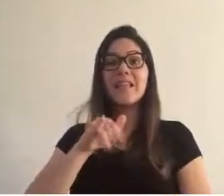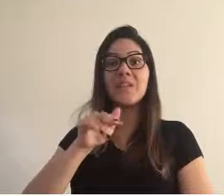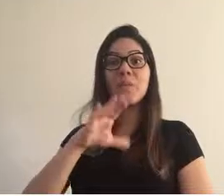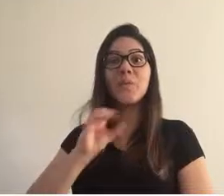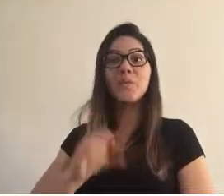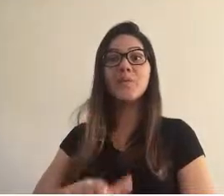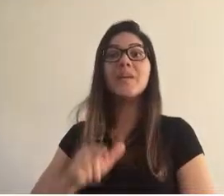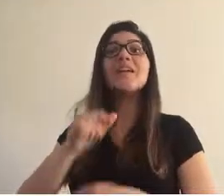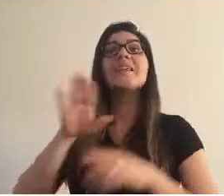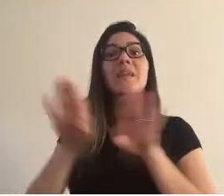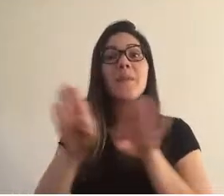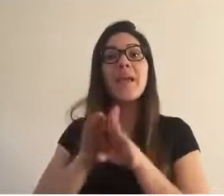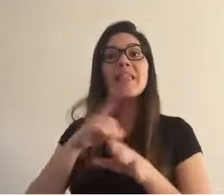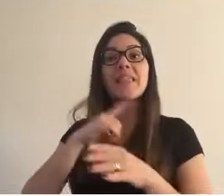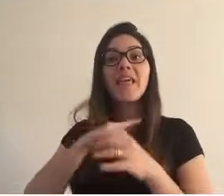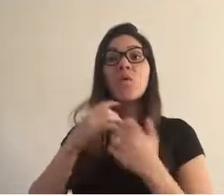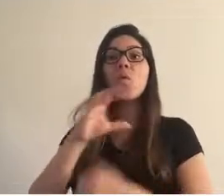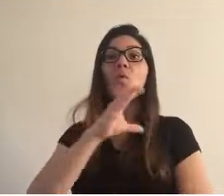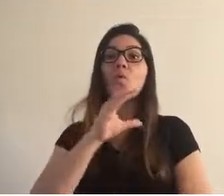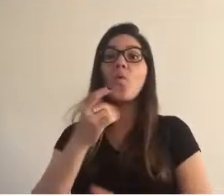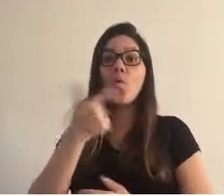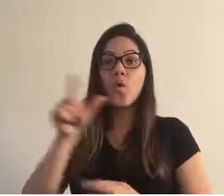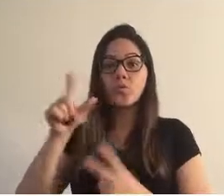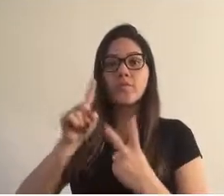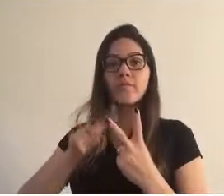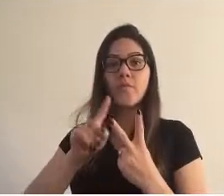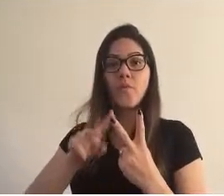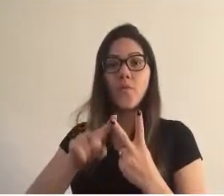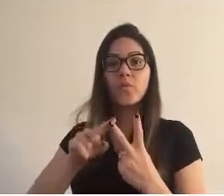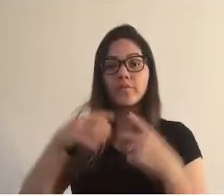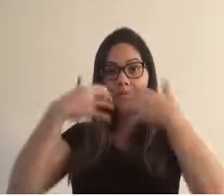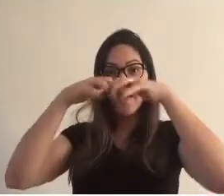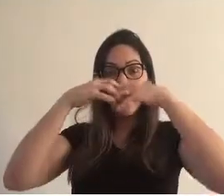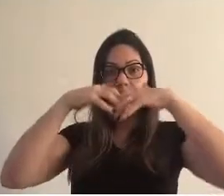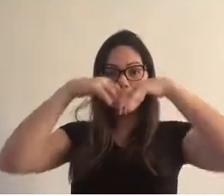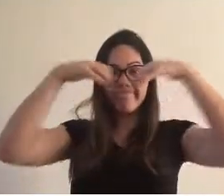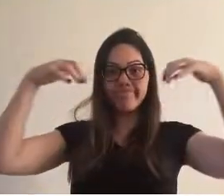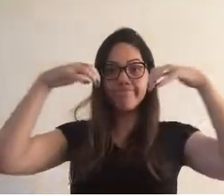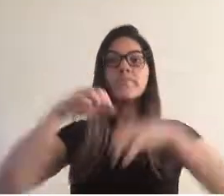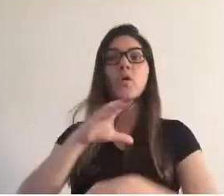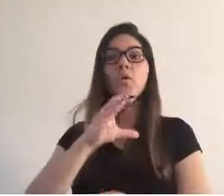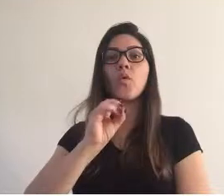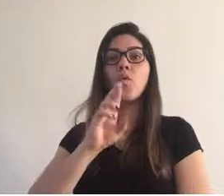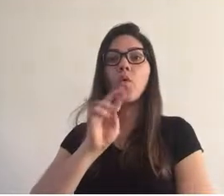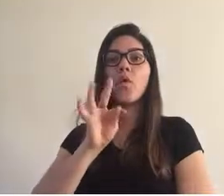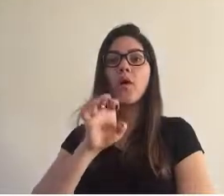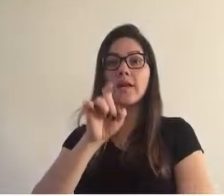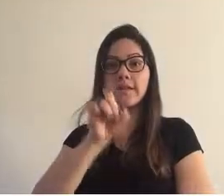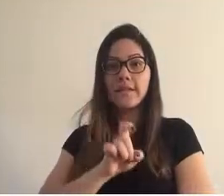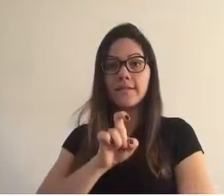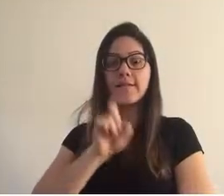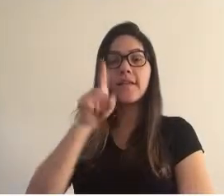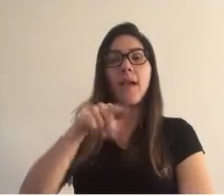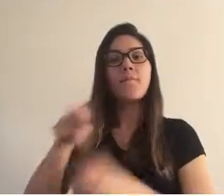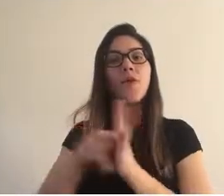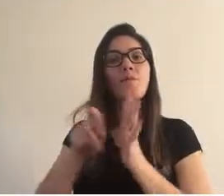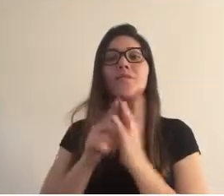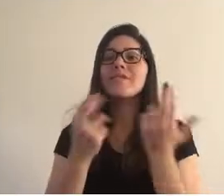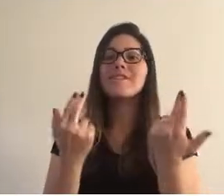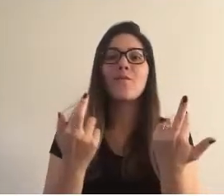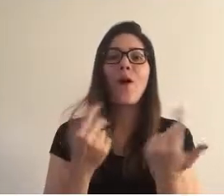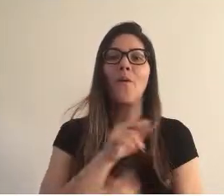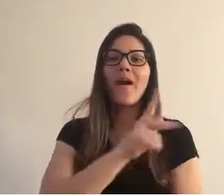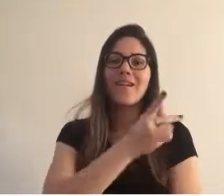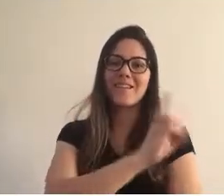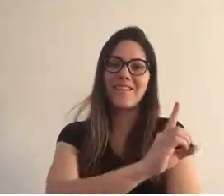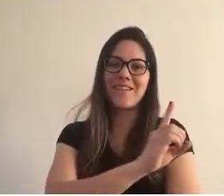sistema límbico, temos uma parte maior, o córtex, que é fundamental para a nossa memória de longo prazo. Ele representa